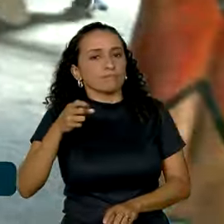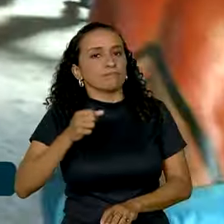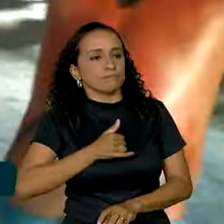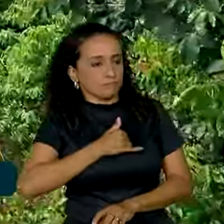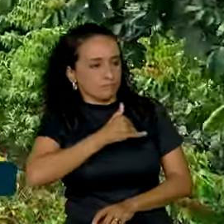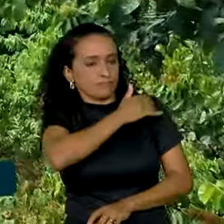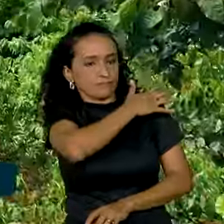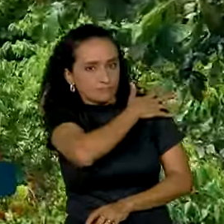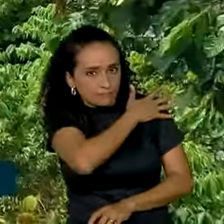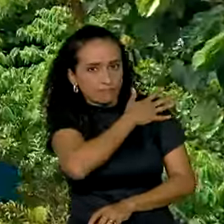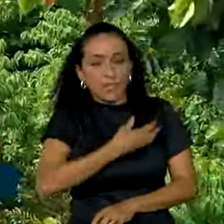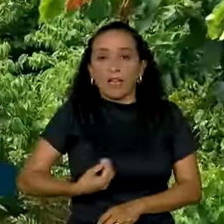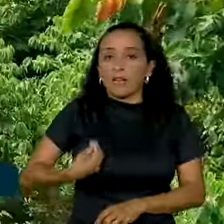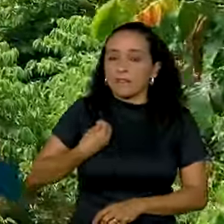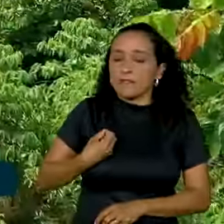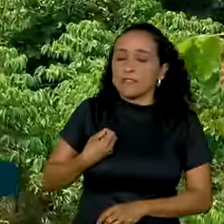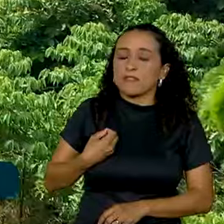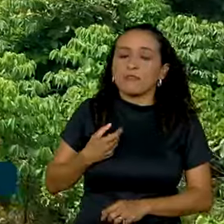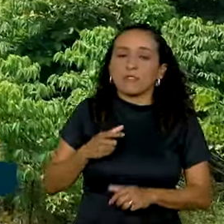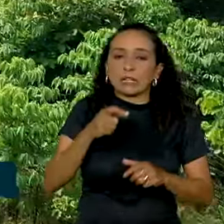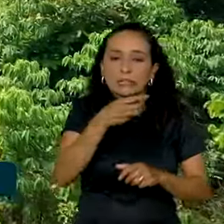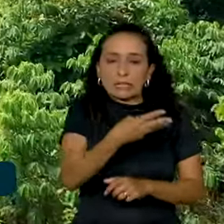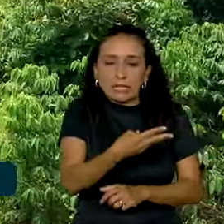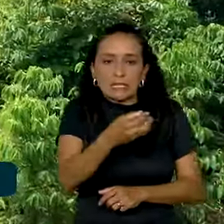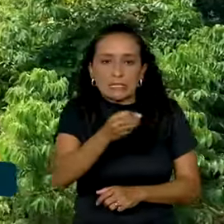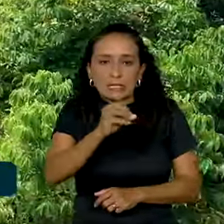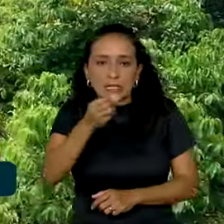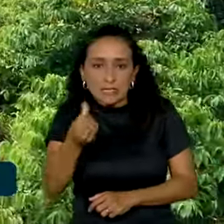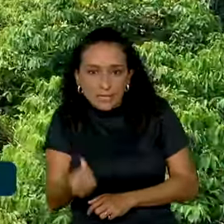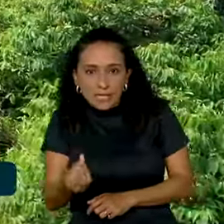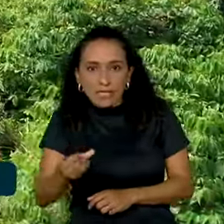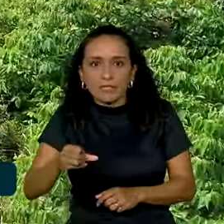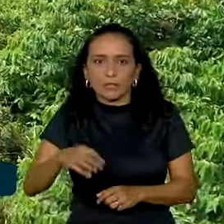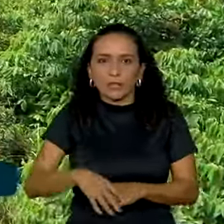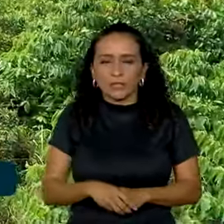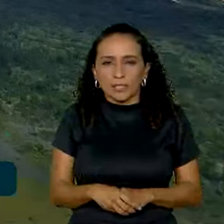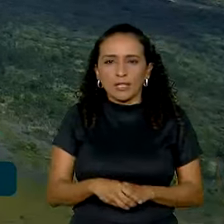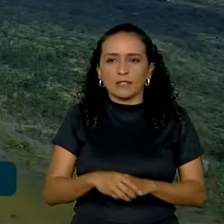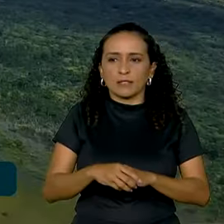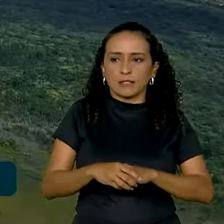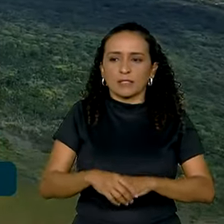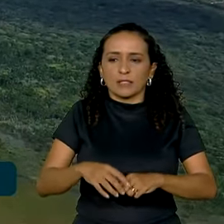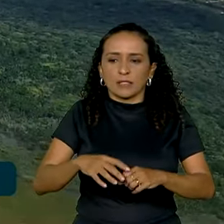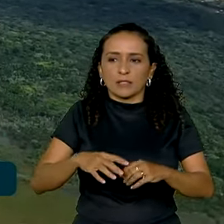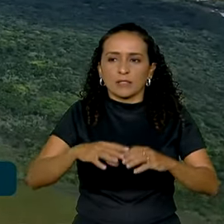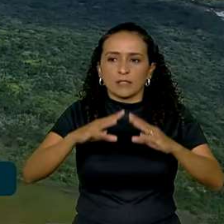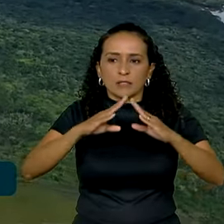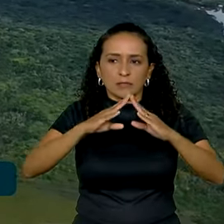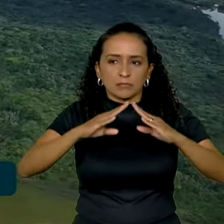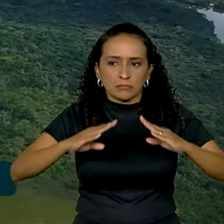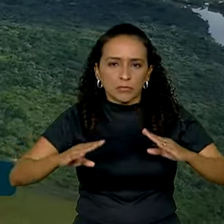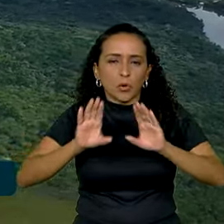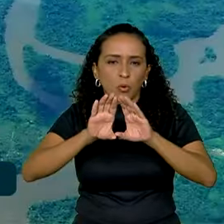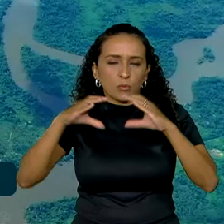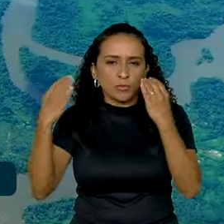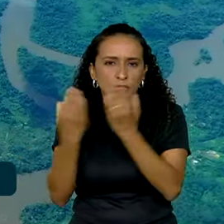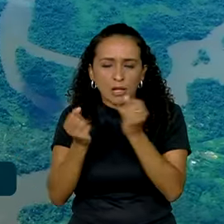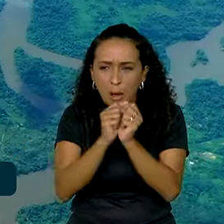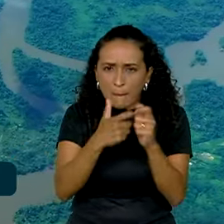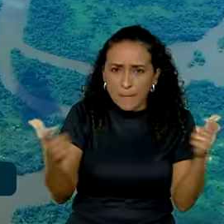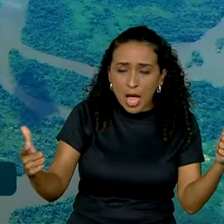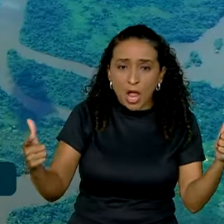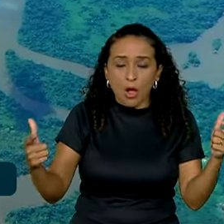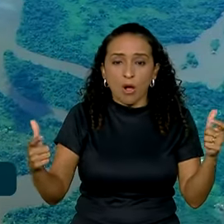Uekuana vivem hoje em 306 aldeias no território Yanomami. A maior terra indígena do país